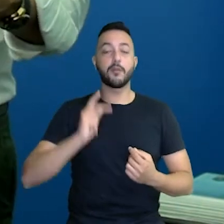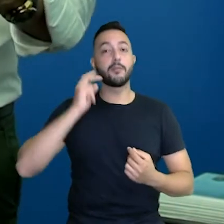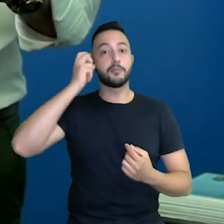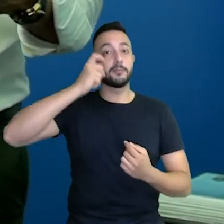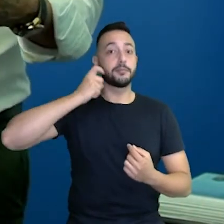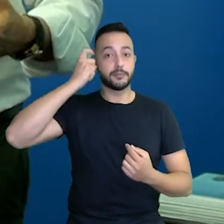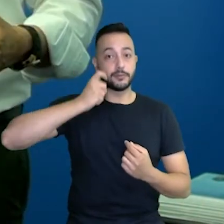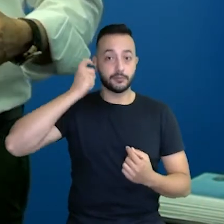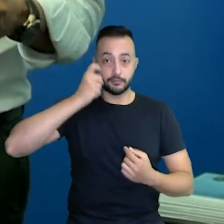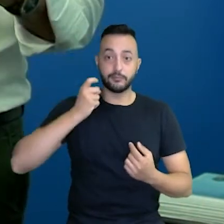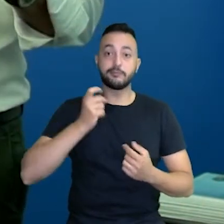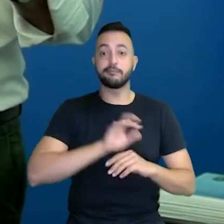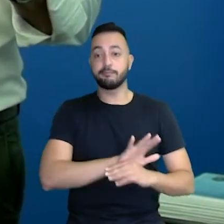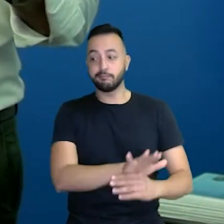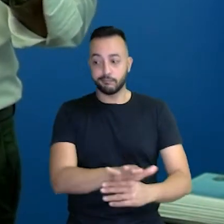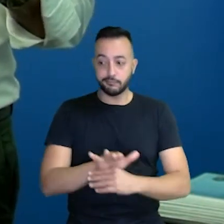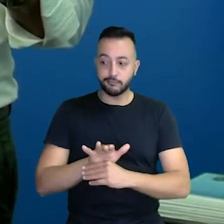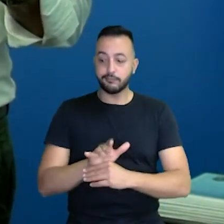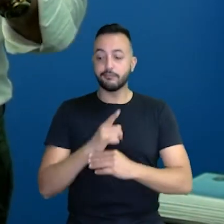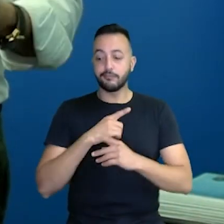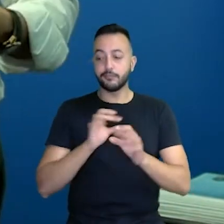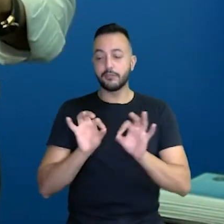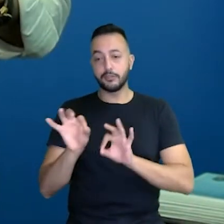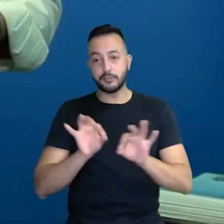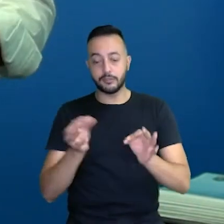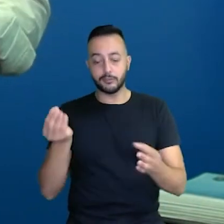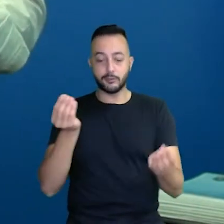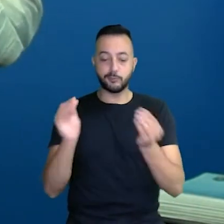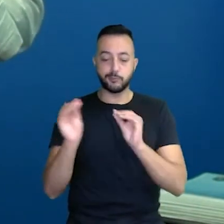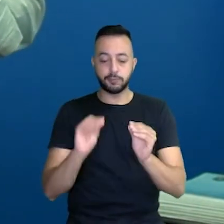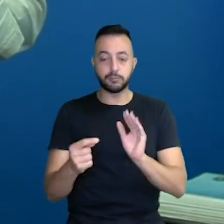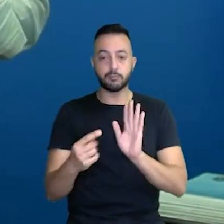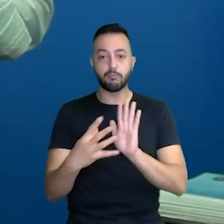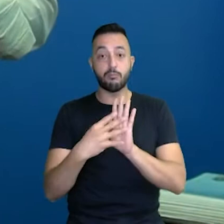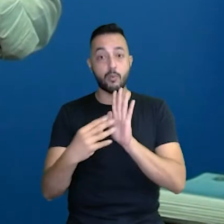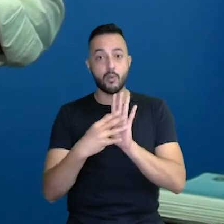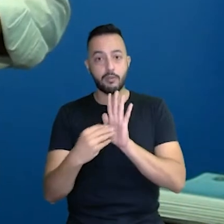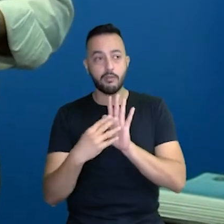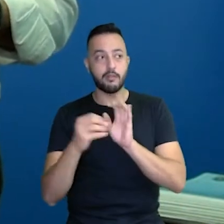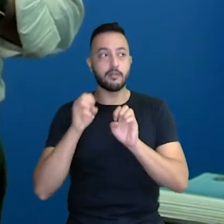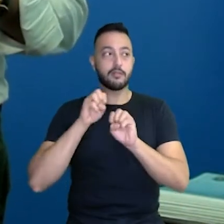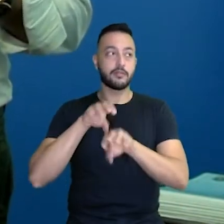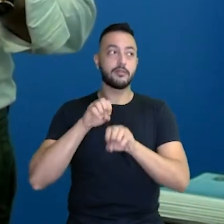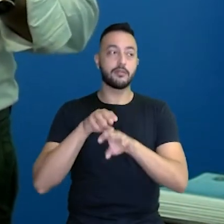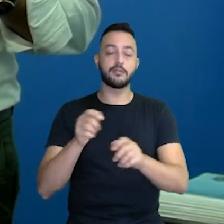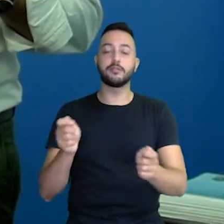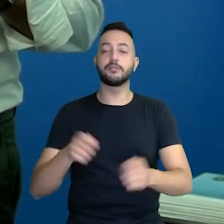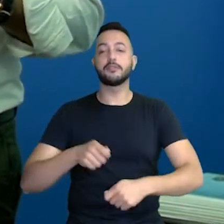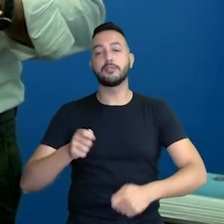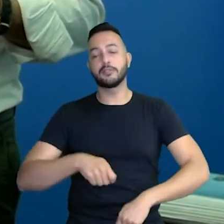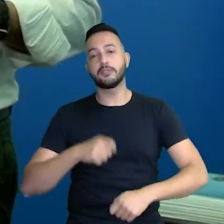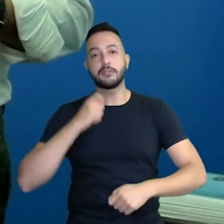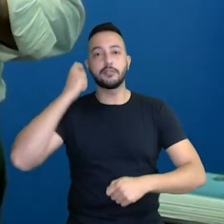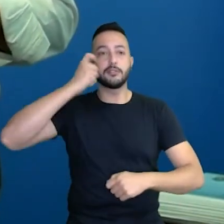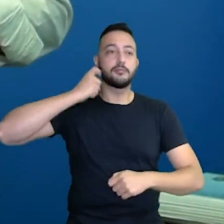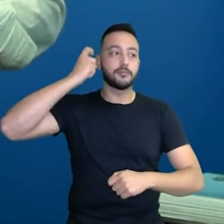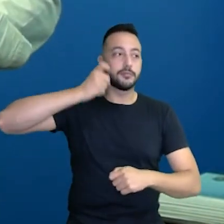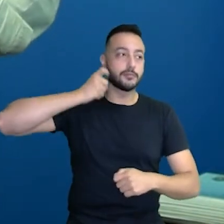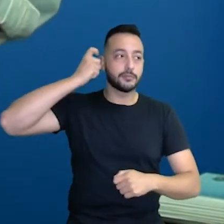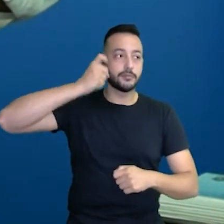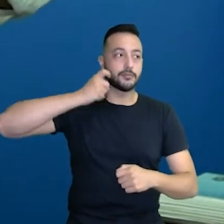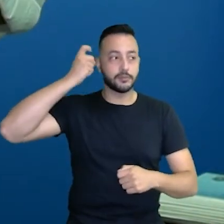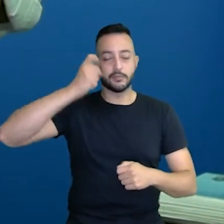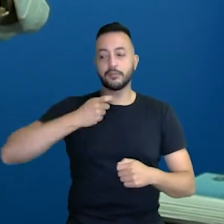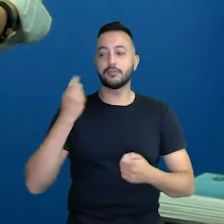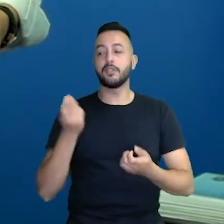sistematizar um modelo de educação que viesse a se preocupar com